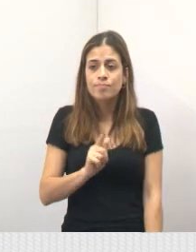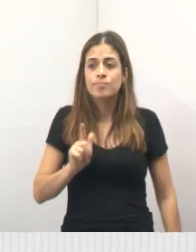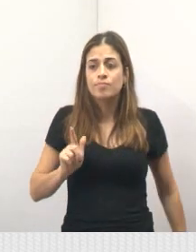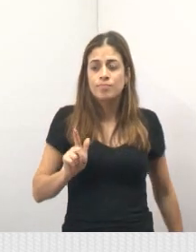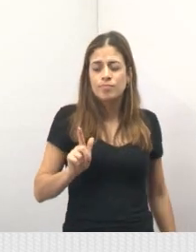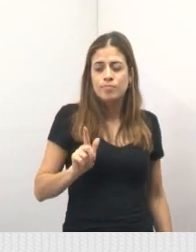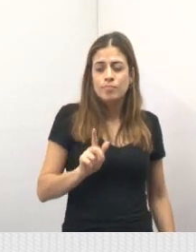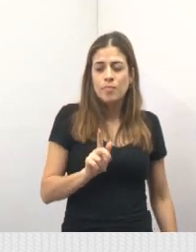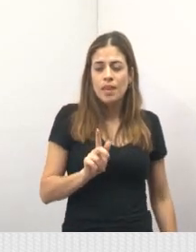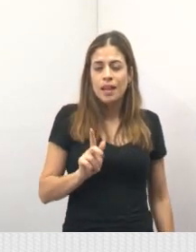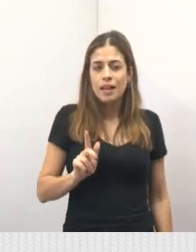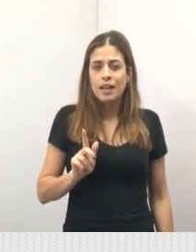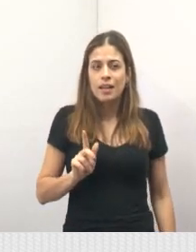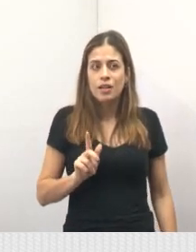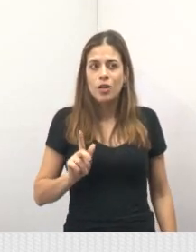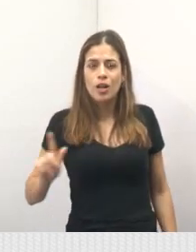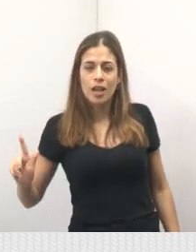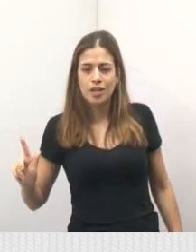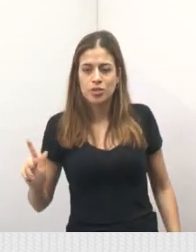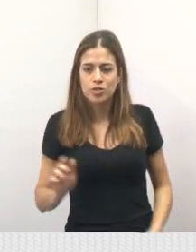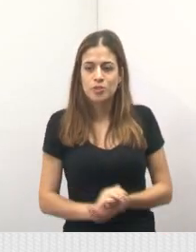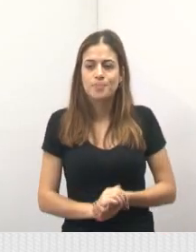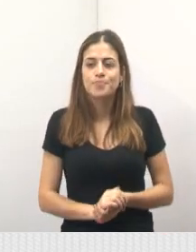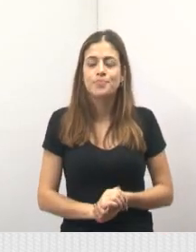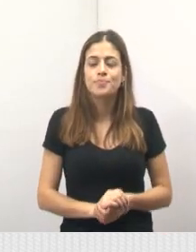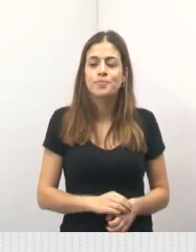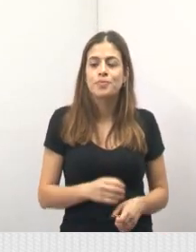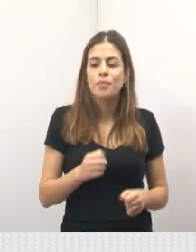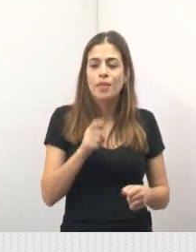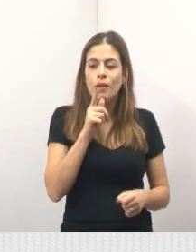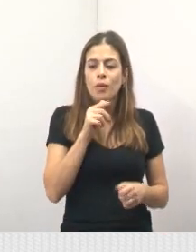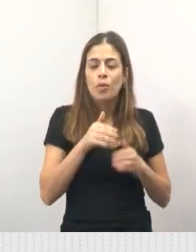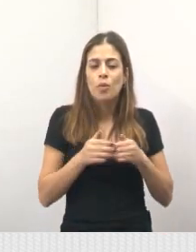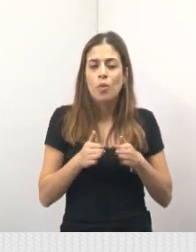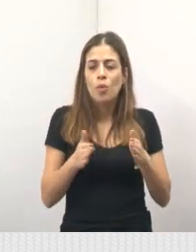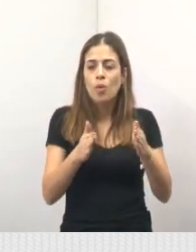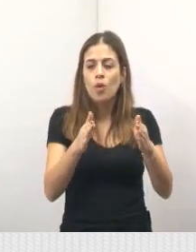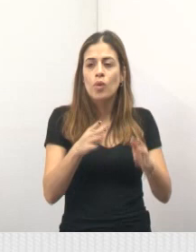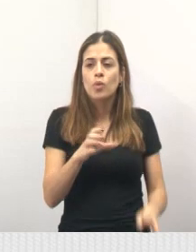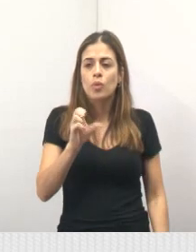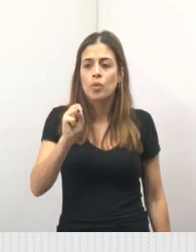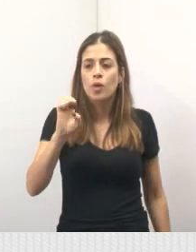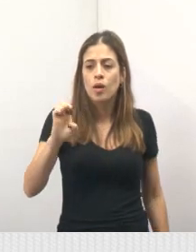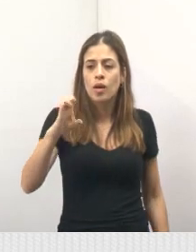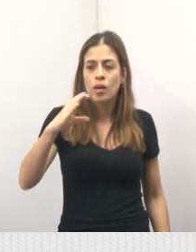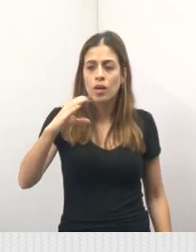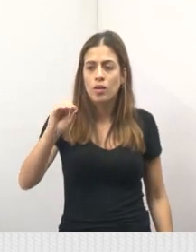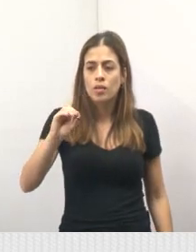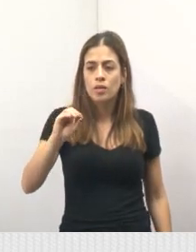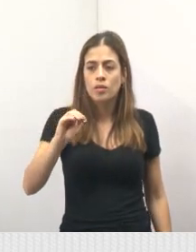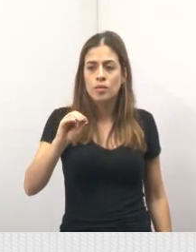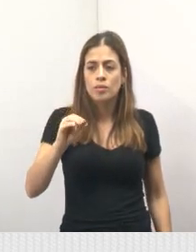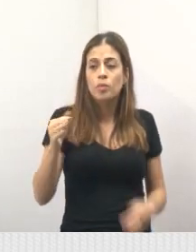com o córrego seco, está bom? A gente vai estar discutindo aí em outra oportunidade. Passa o vídeo, por gentileza.